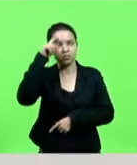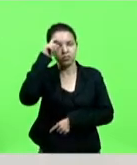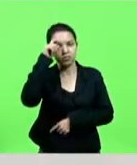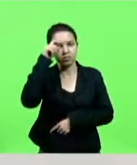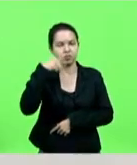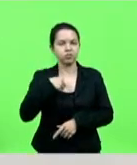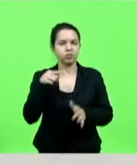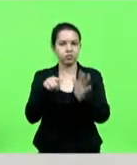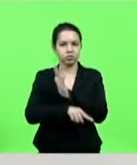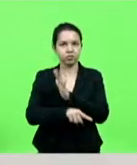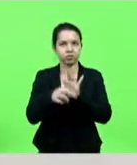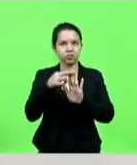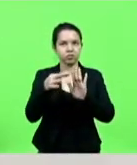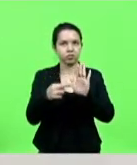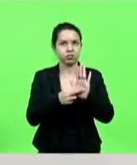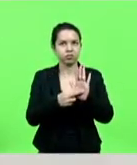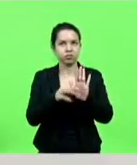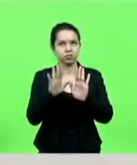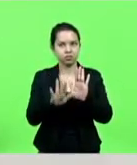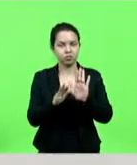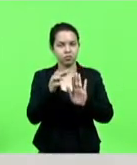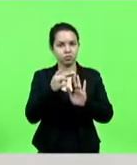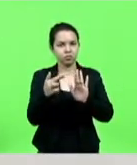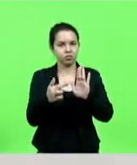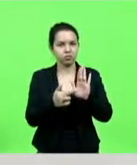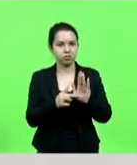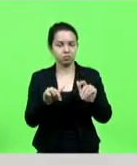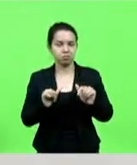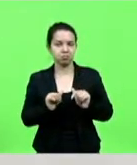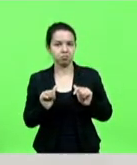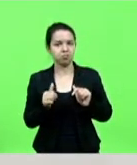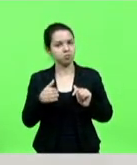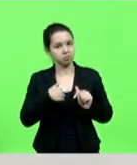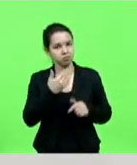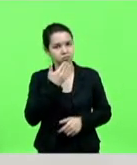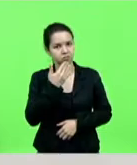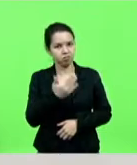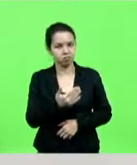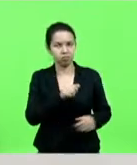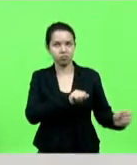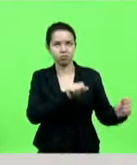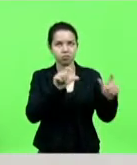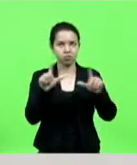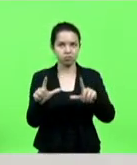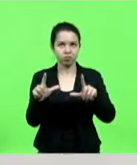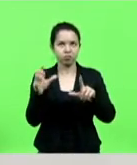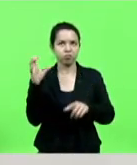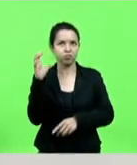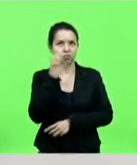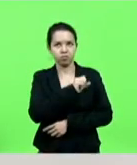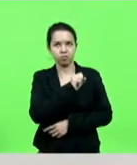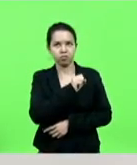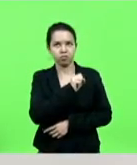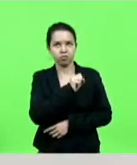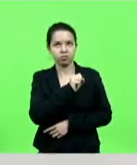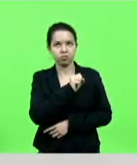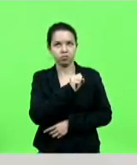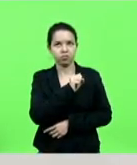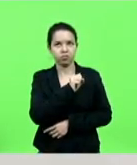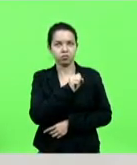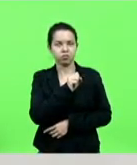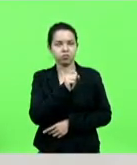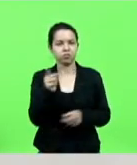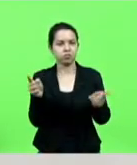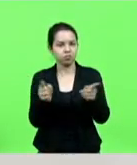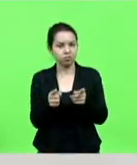questiona no regimento, mas como o regimento é omisso, eu peço para apresentar o material, o é bem rápido. mas que demonstra um pouco